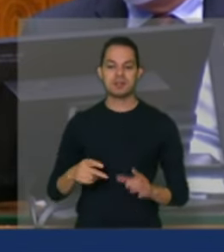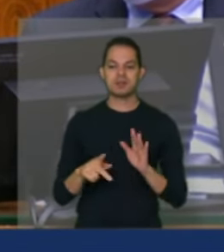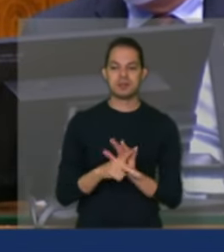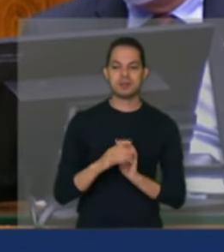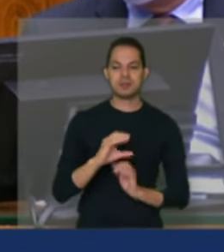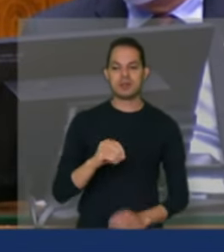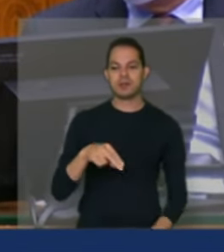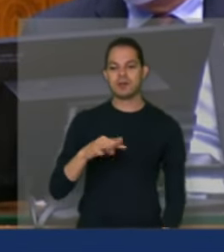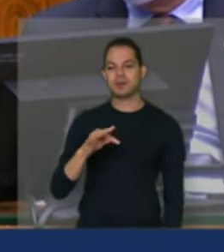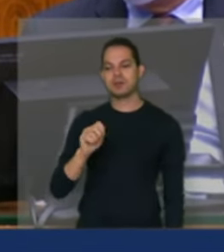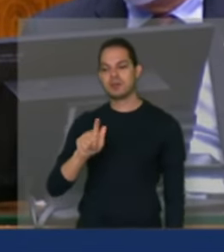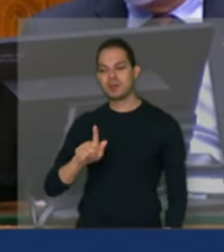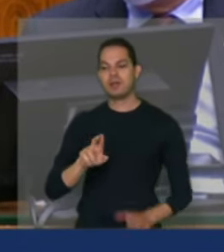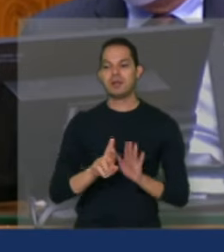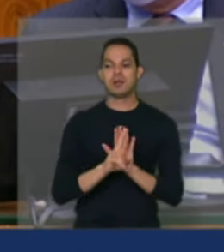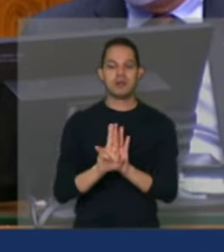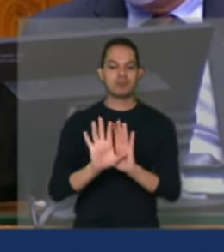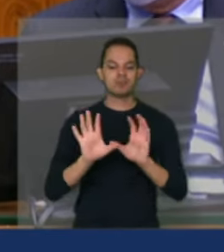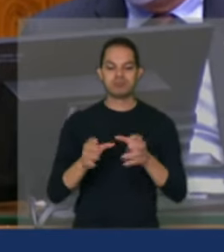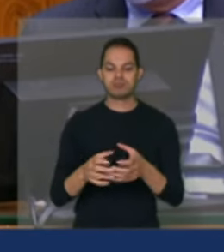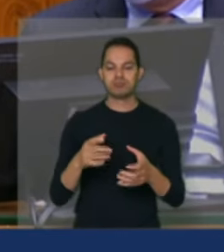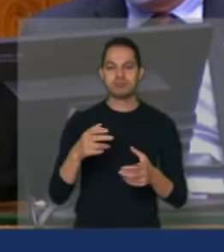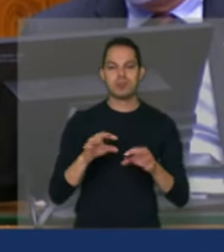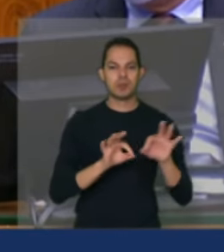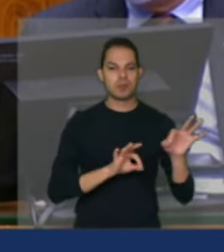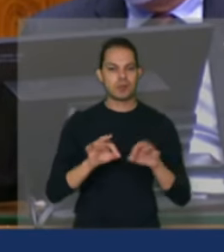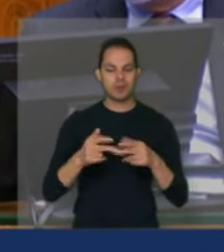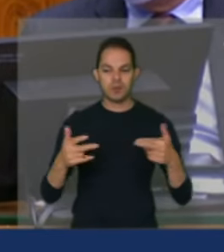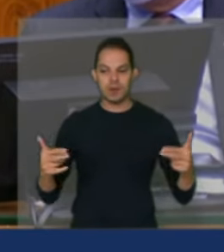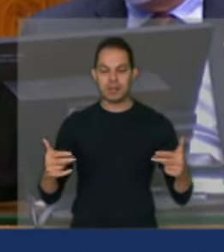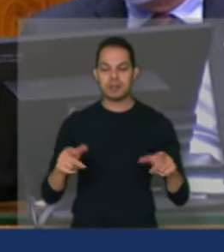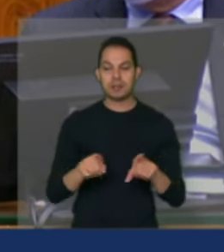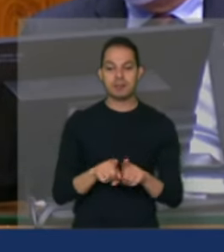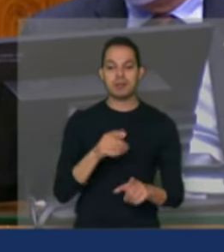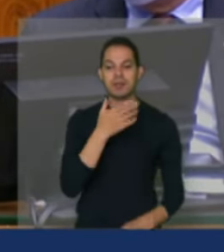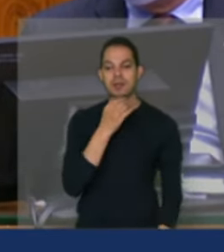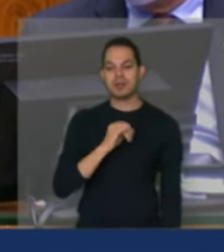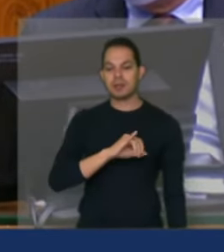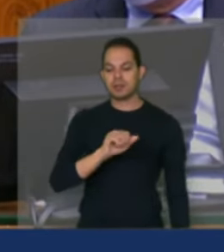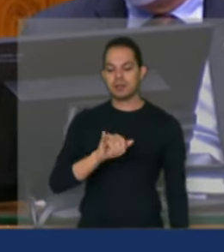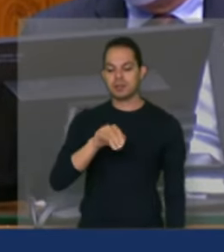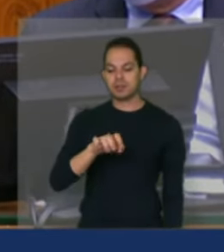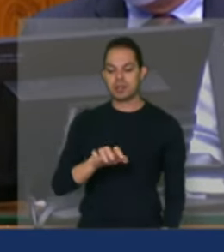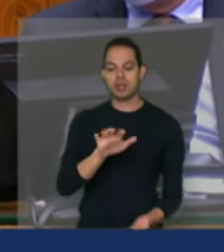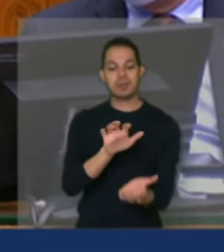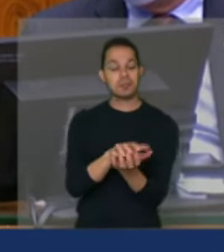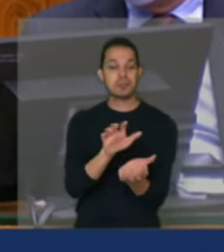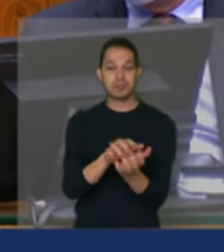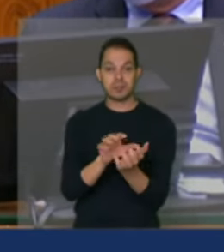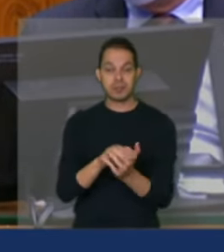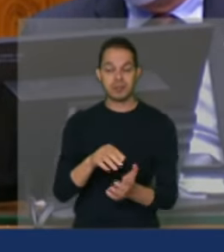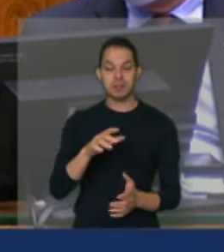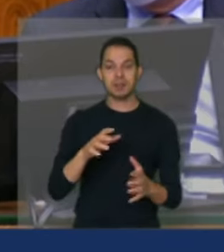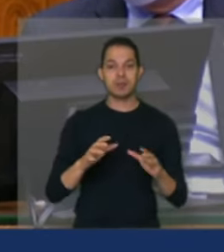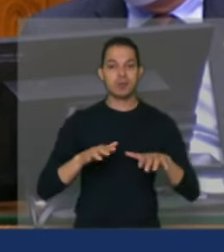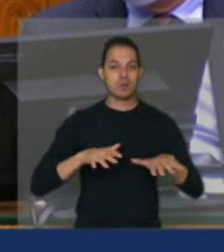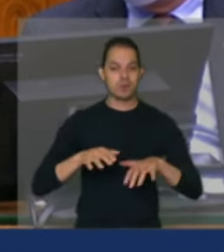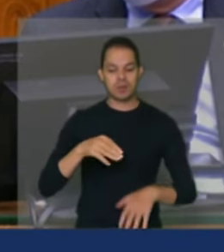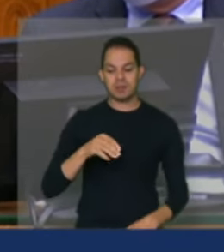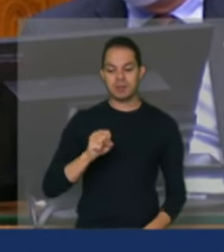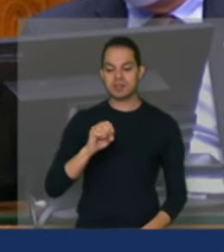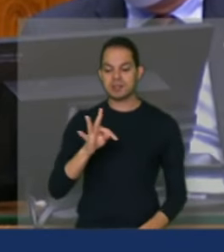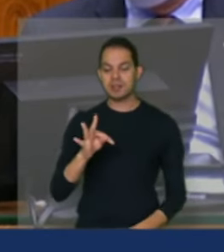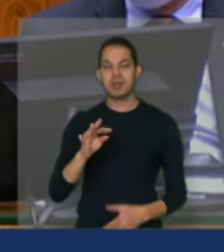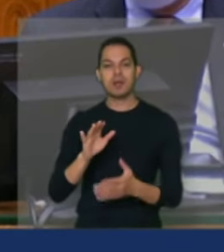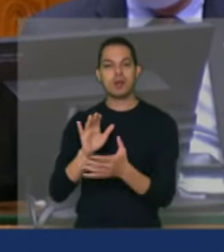representando o conjunto das organizações, Jaime Amorim, do meu estado de Pernambuco, do MST, cumprimentar de forma muito especial a todos que